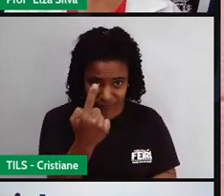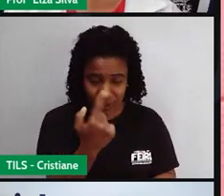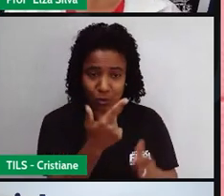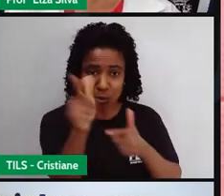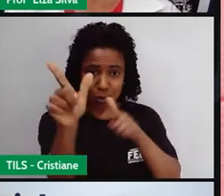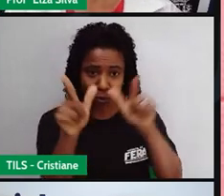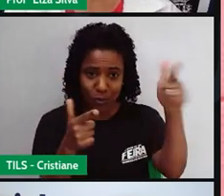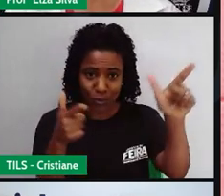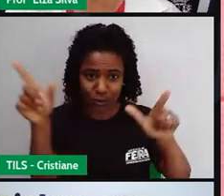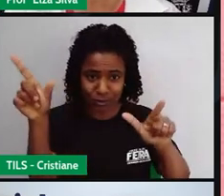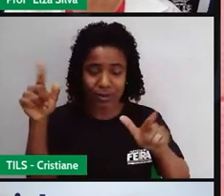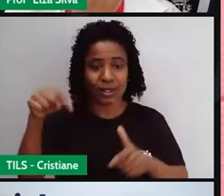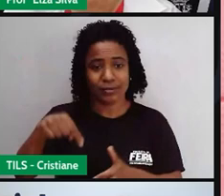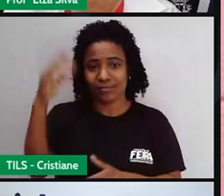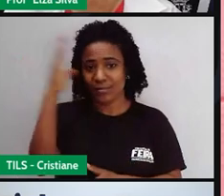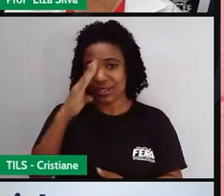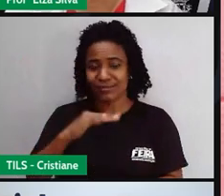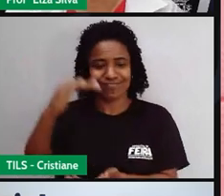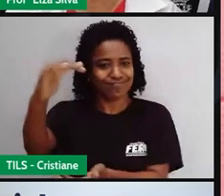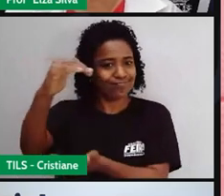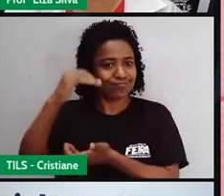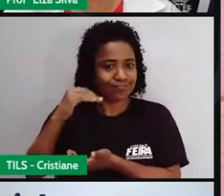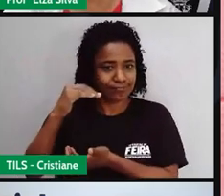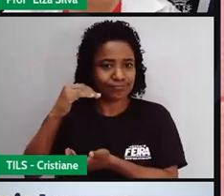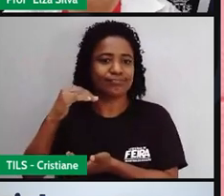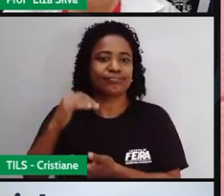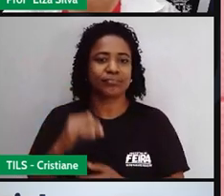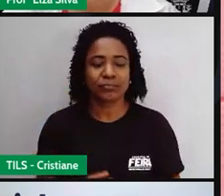Ok? Do you understand, Tietchan Andréa?